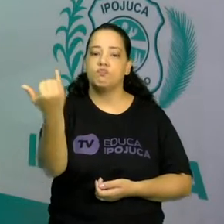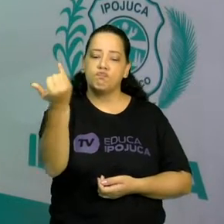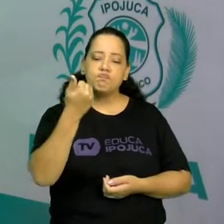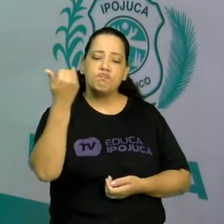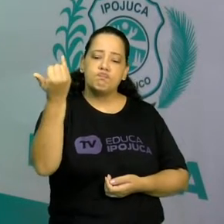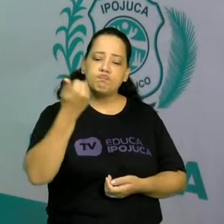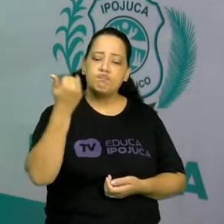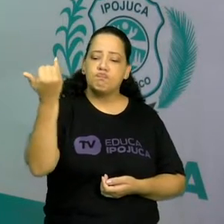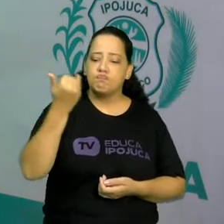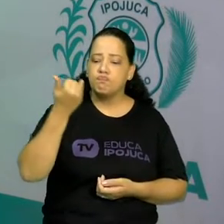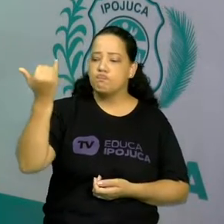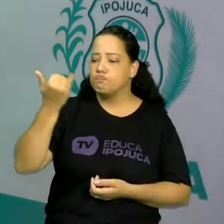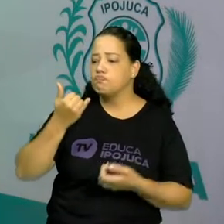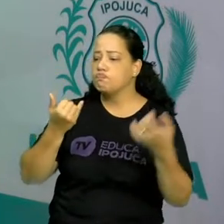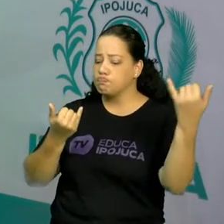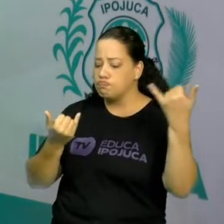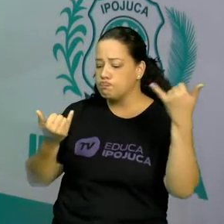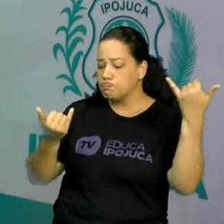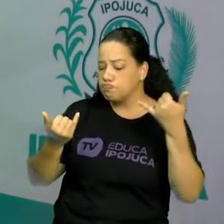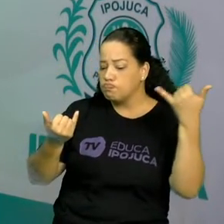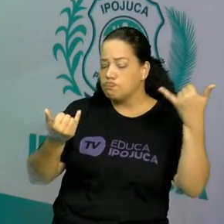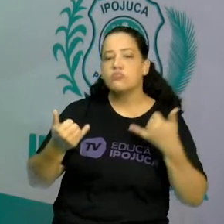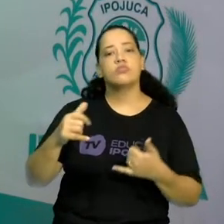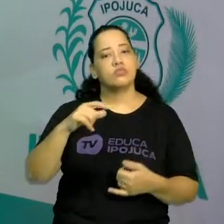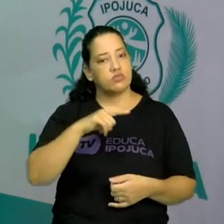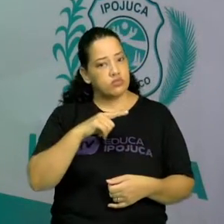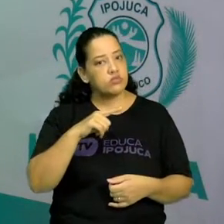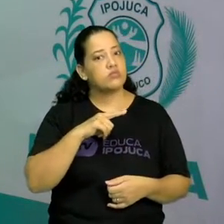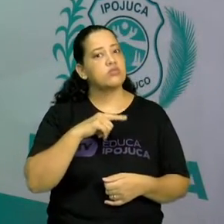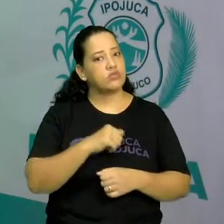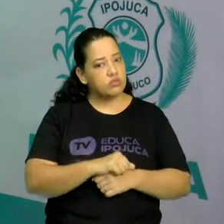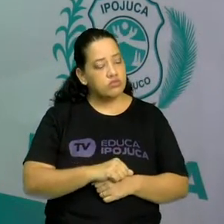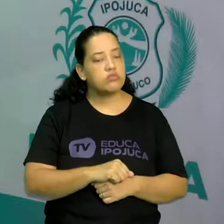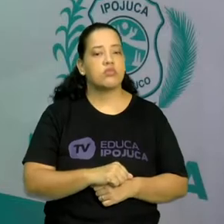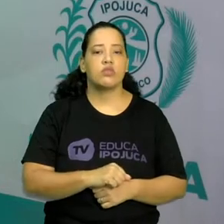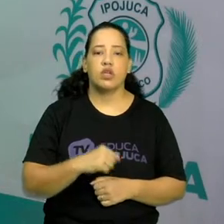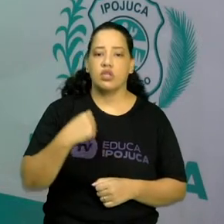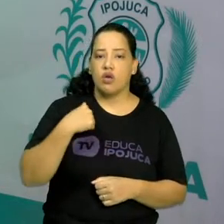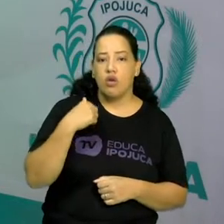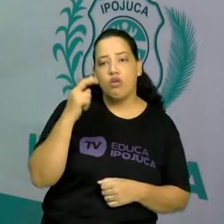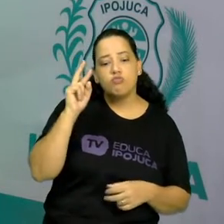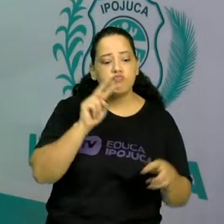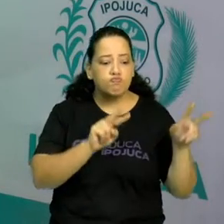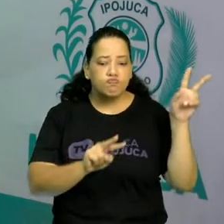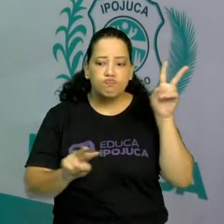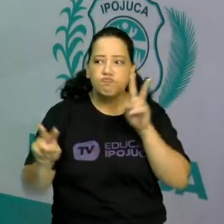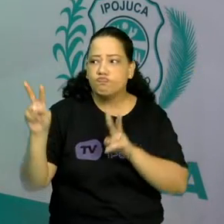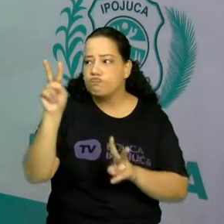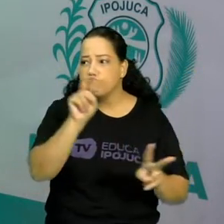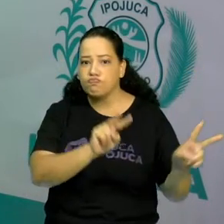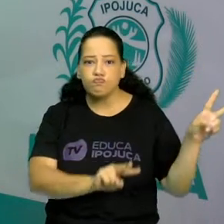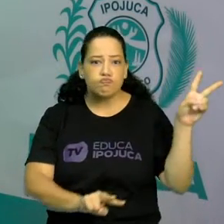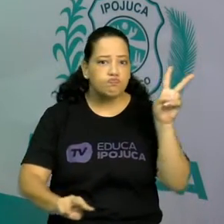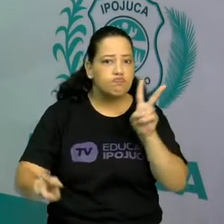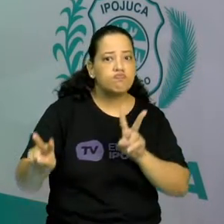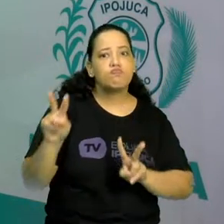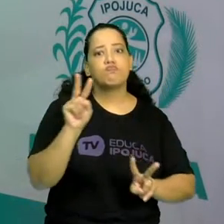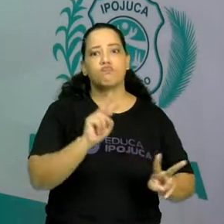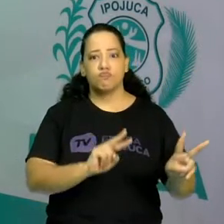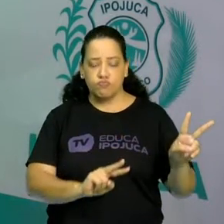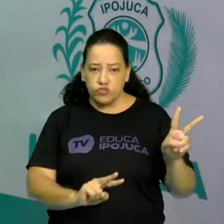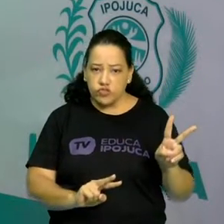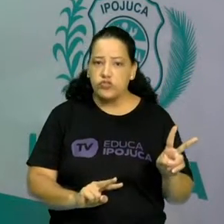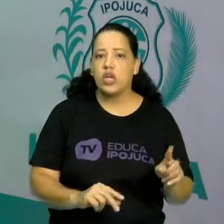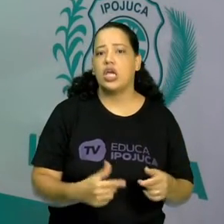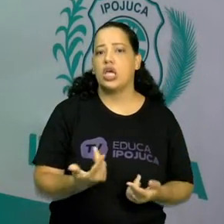algum tipo de informação, e você está emergido lá dentro desses textos, seja eles pequenininhos,